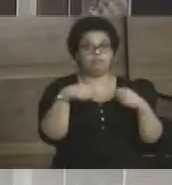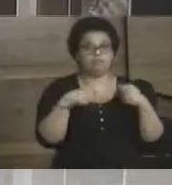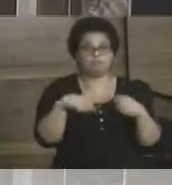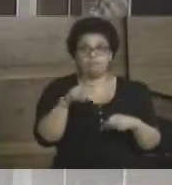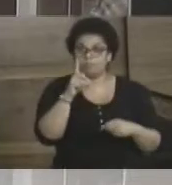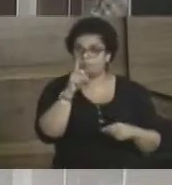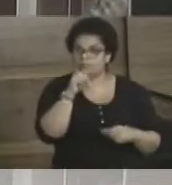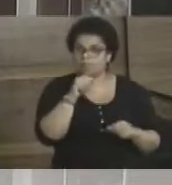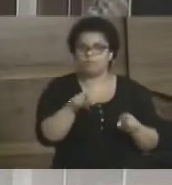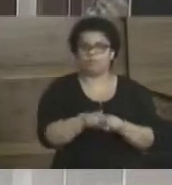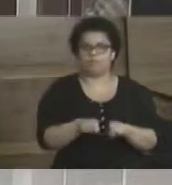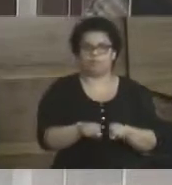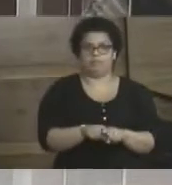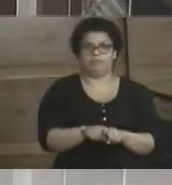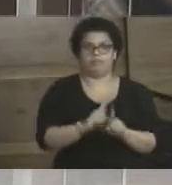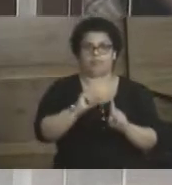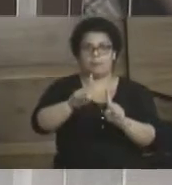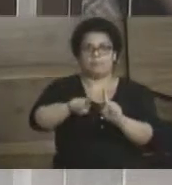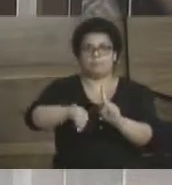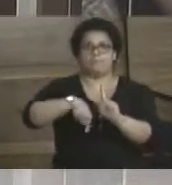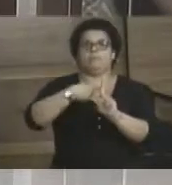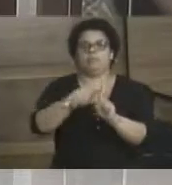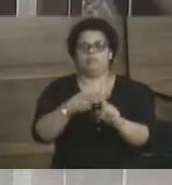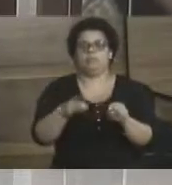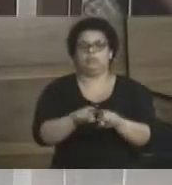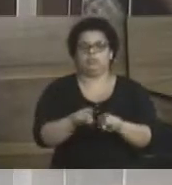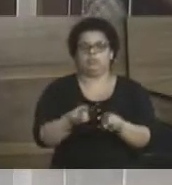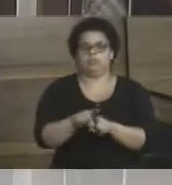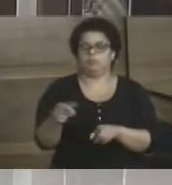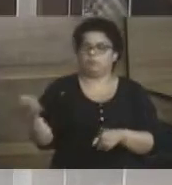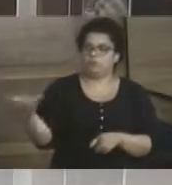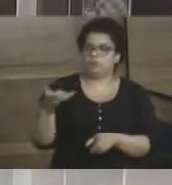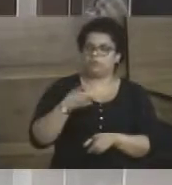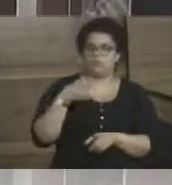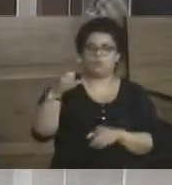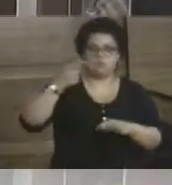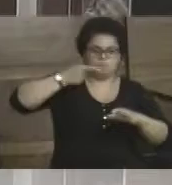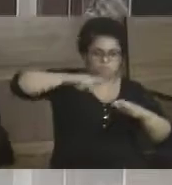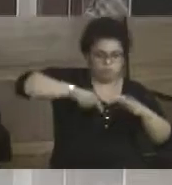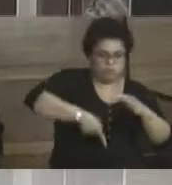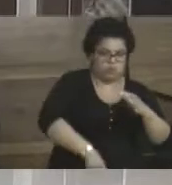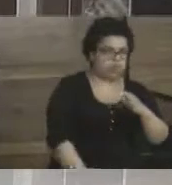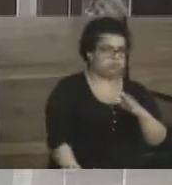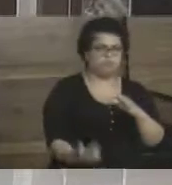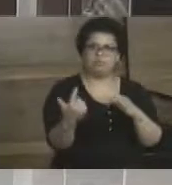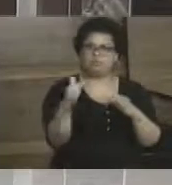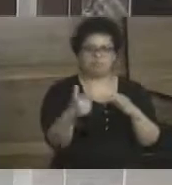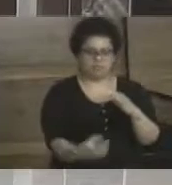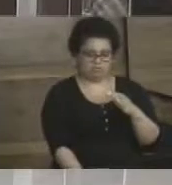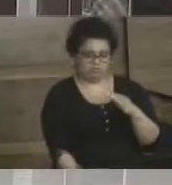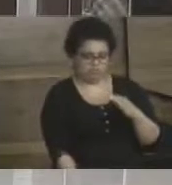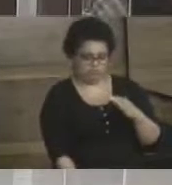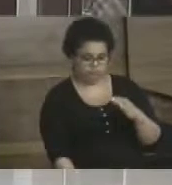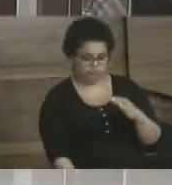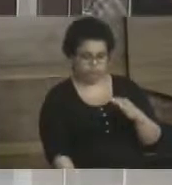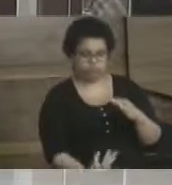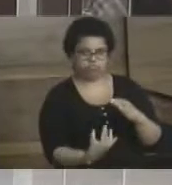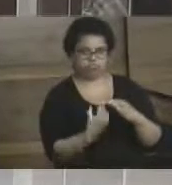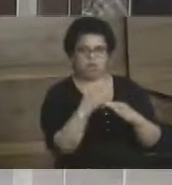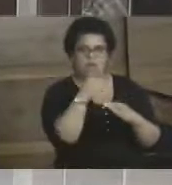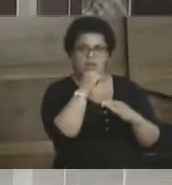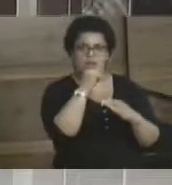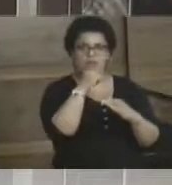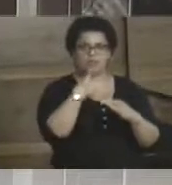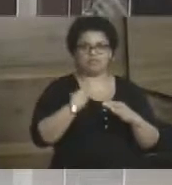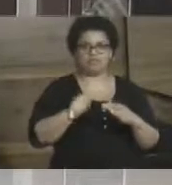água também. Então, foi-me passado que o poço não vai ter condições de abastecer as famílias que lá vão